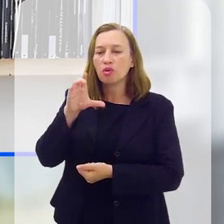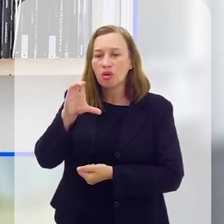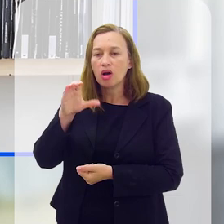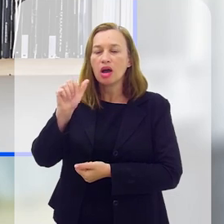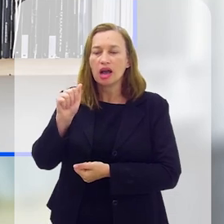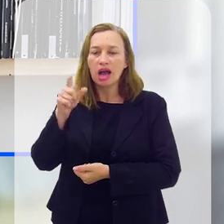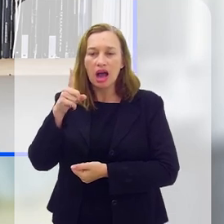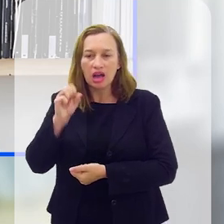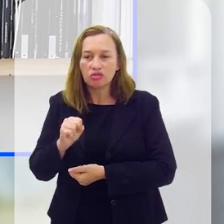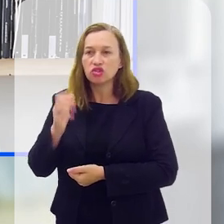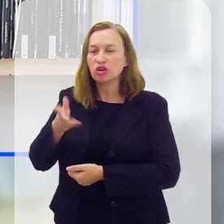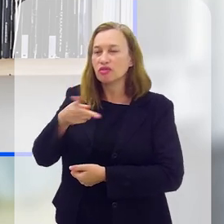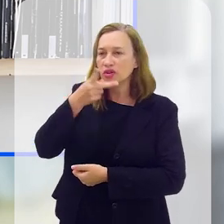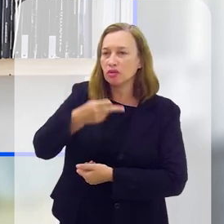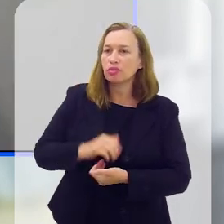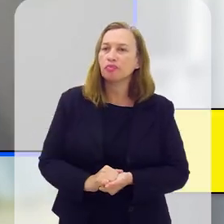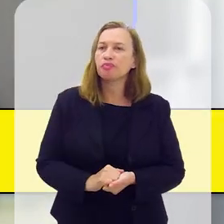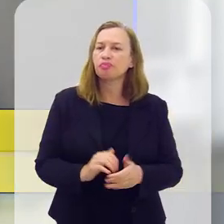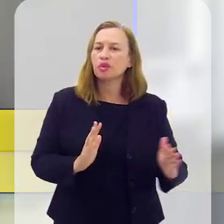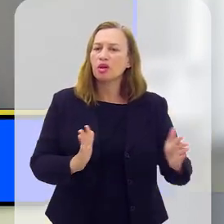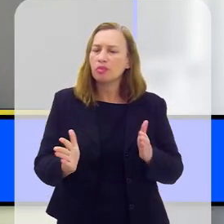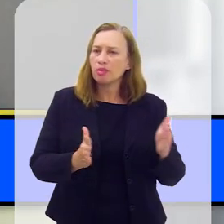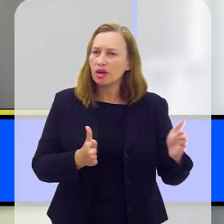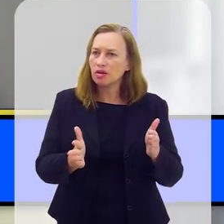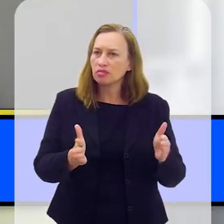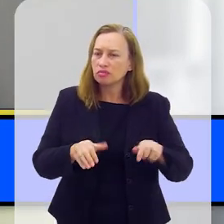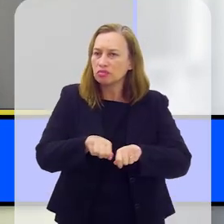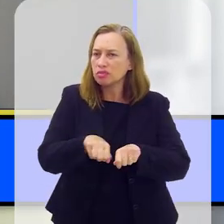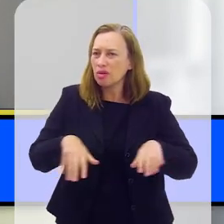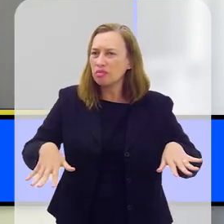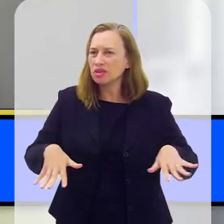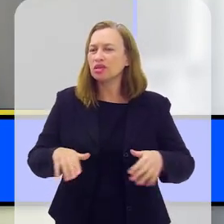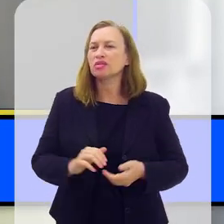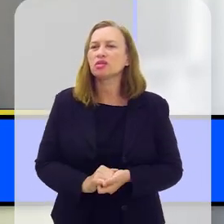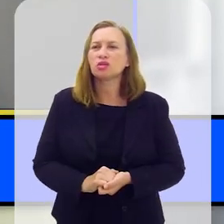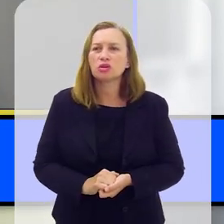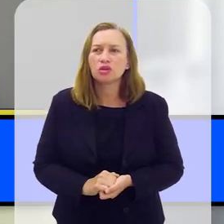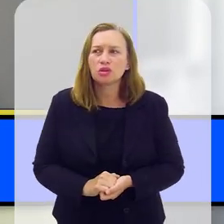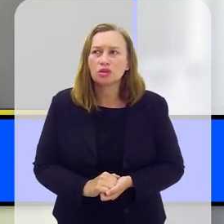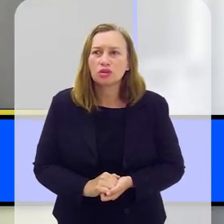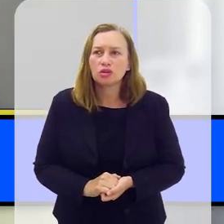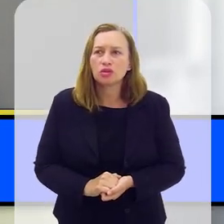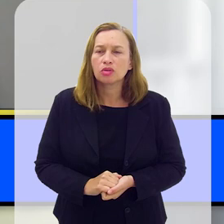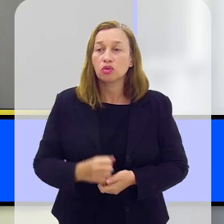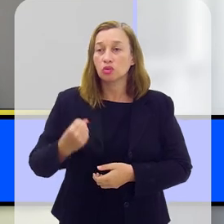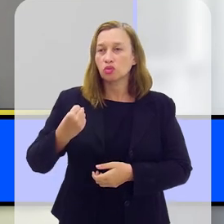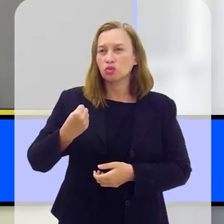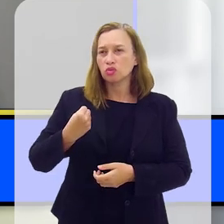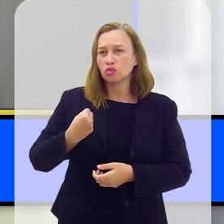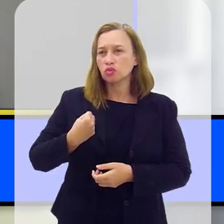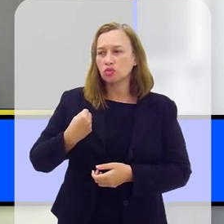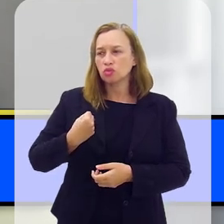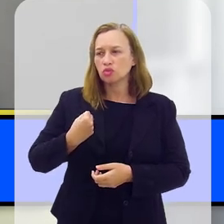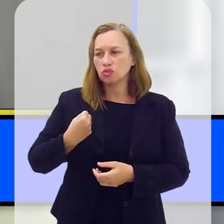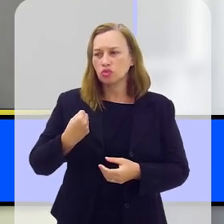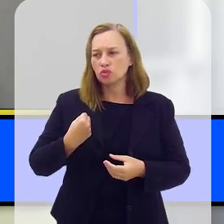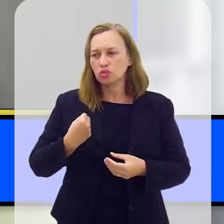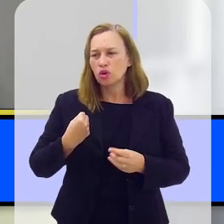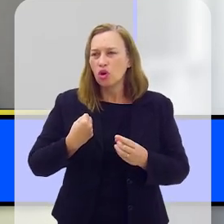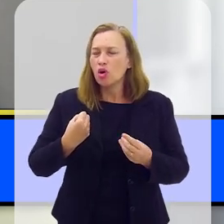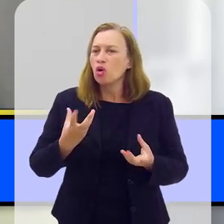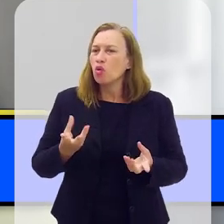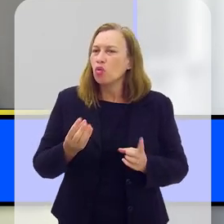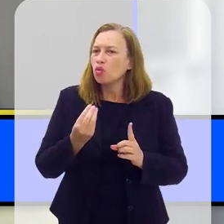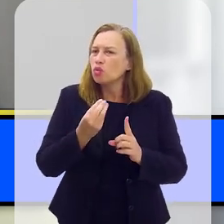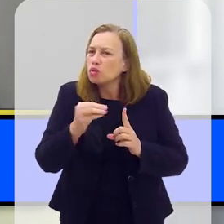o Carlos também já havia citado? É, a pandemia houve um momento sensível, mas,